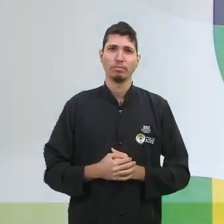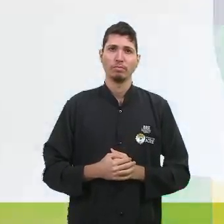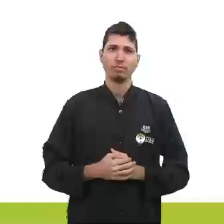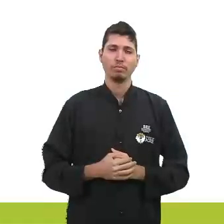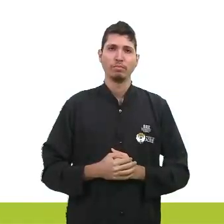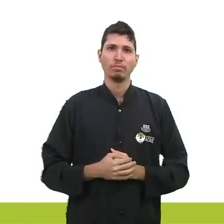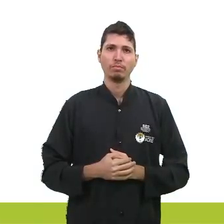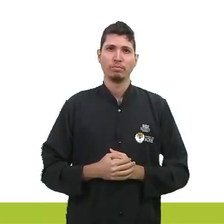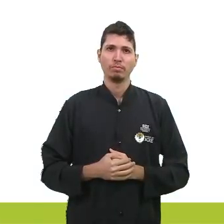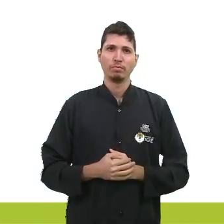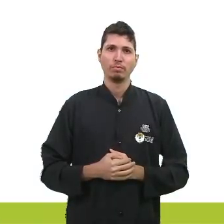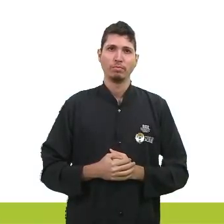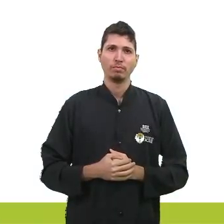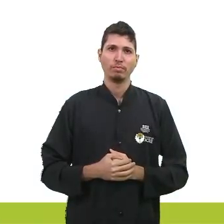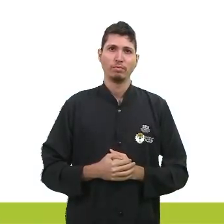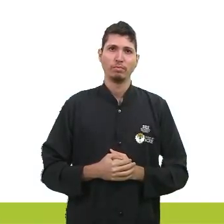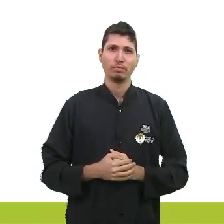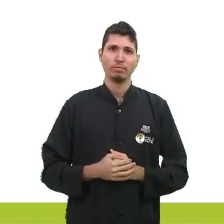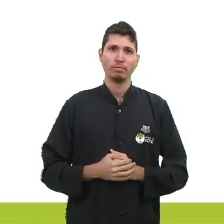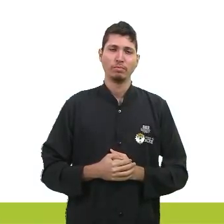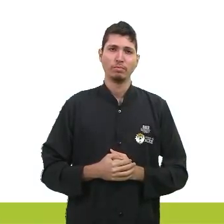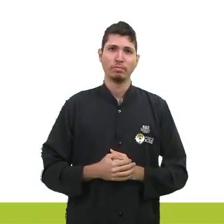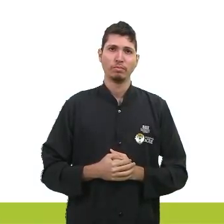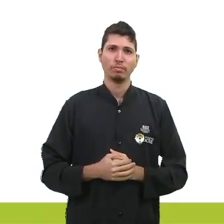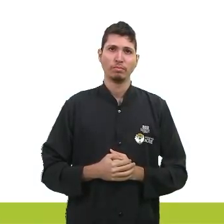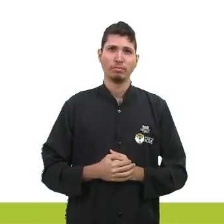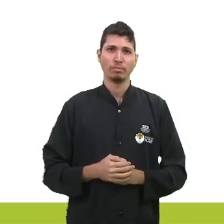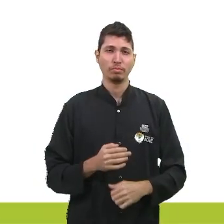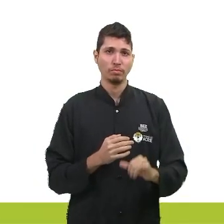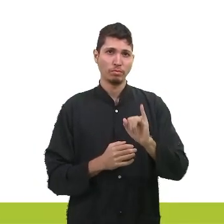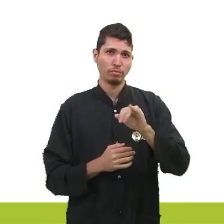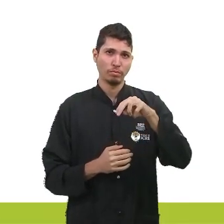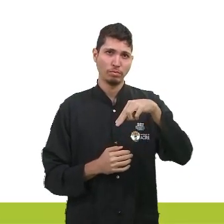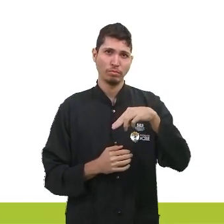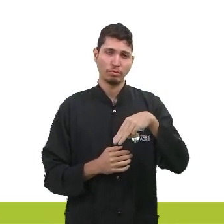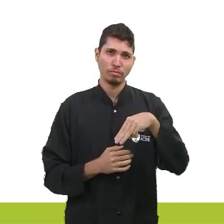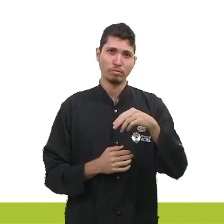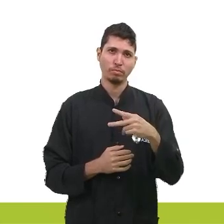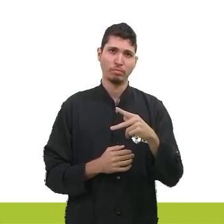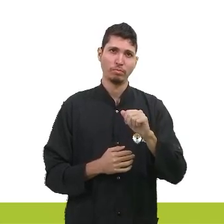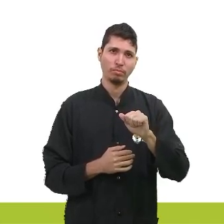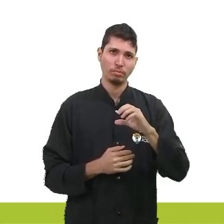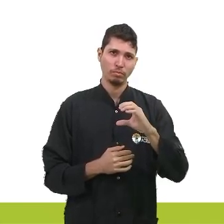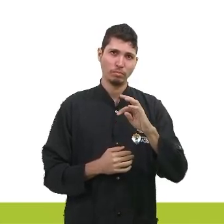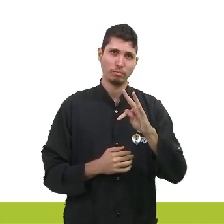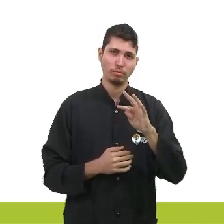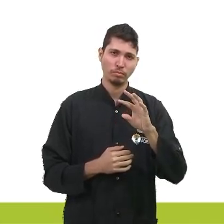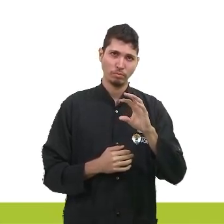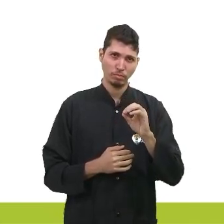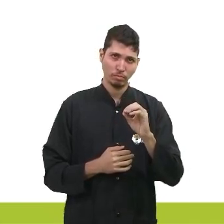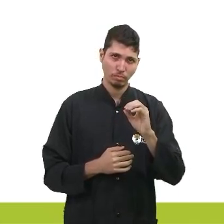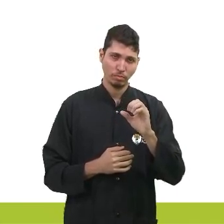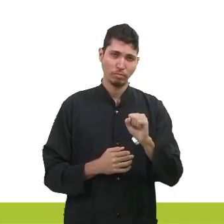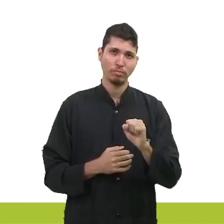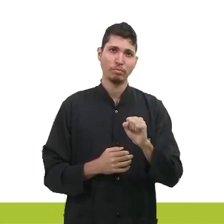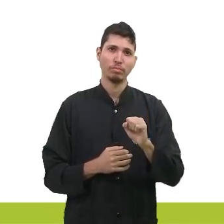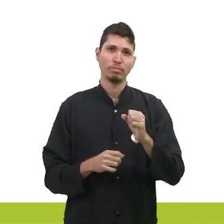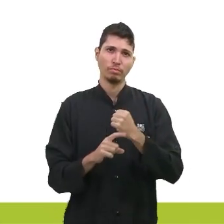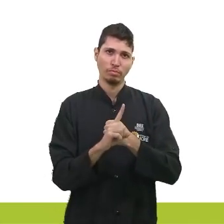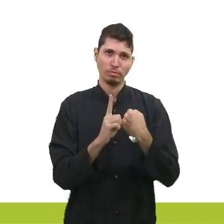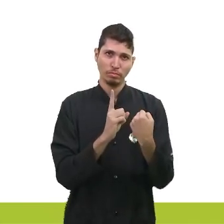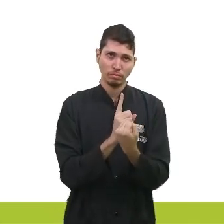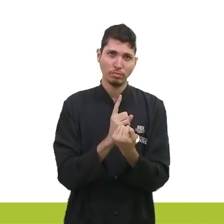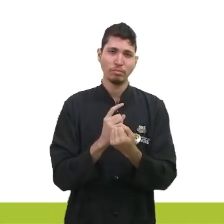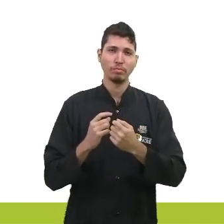informações. Nós temos os impactos sociais e econômicos dessa primeira revolução industrial. Então, o